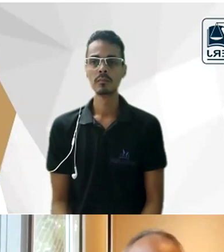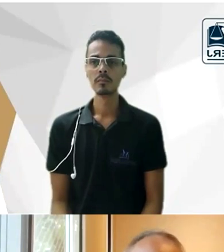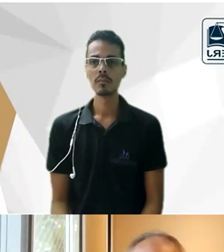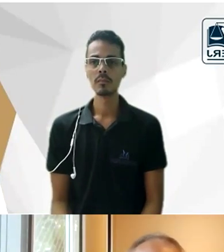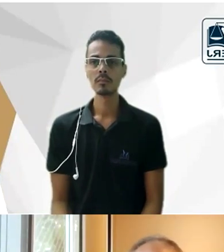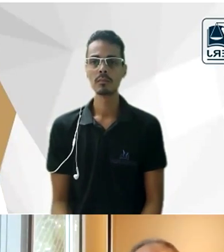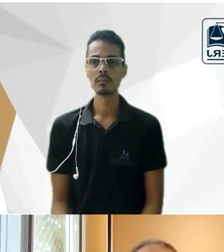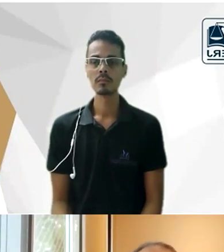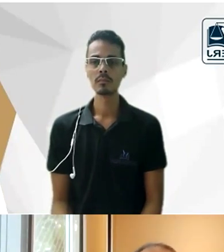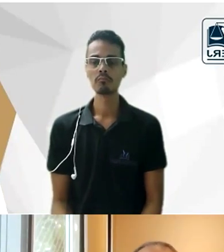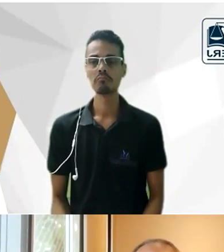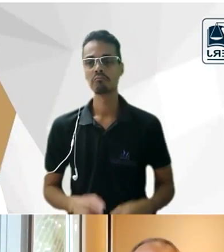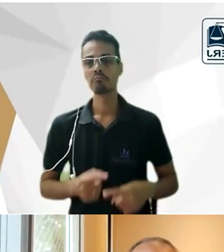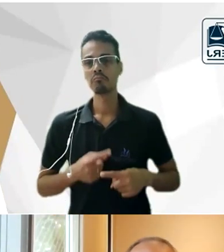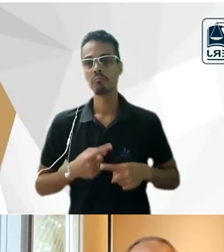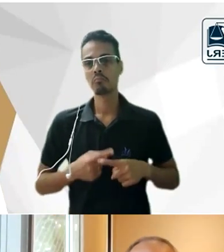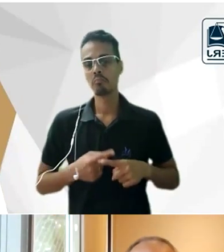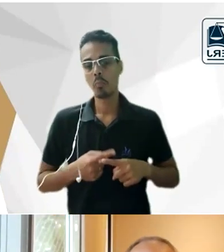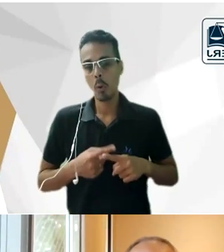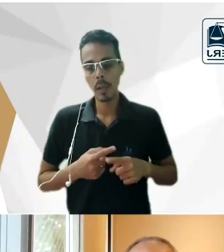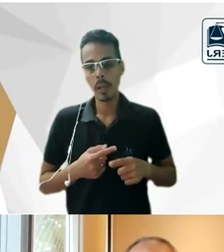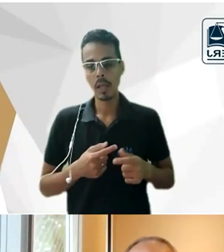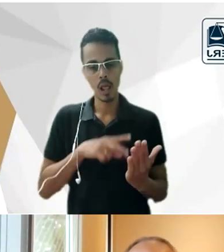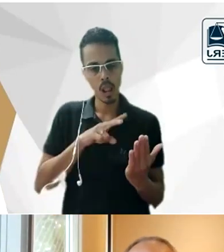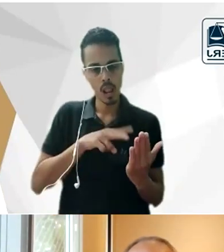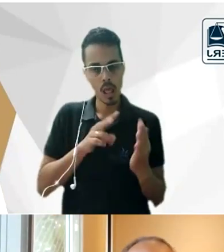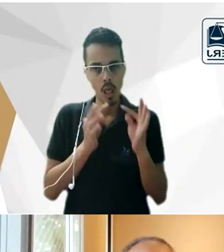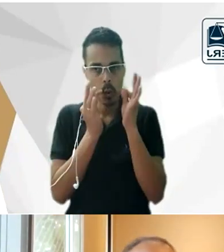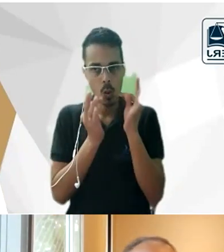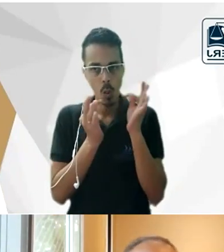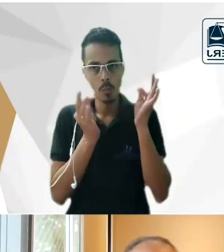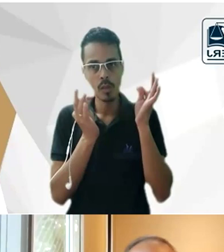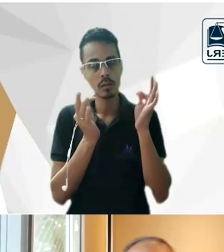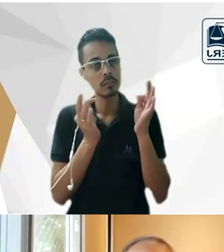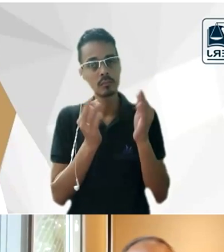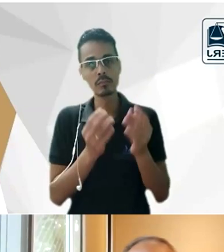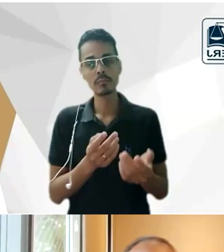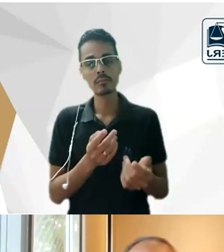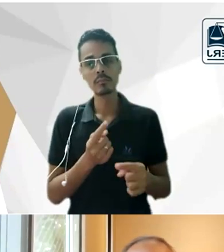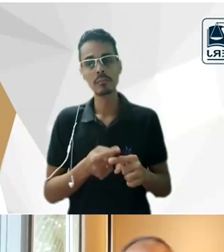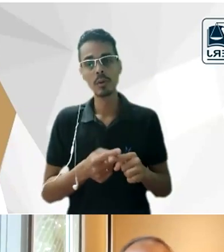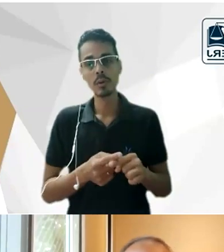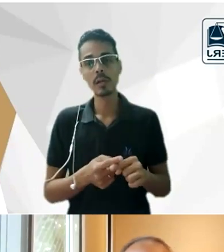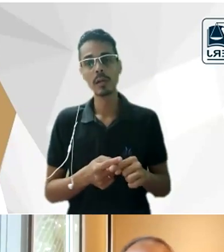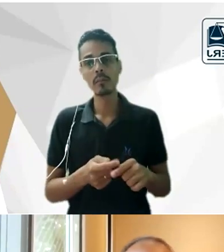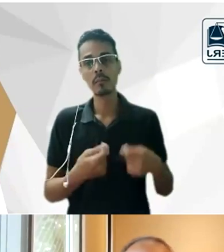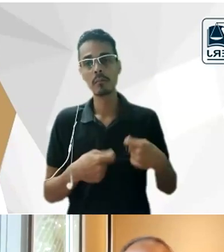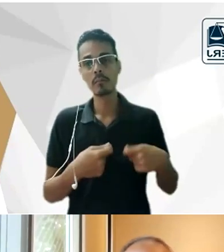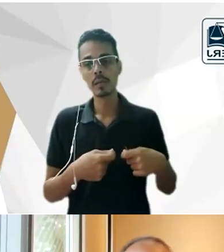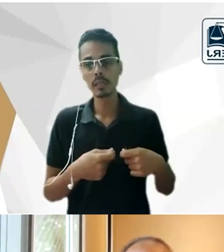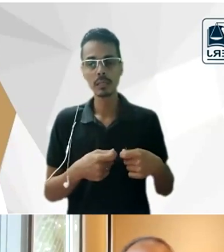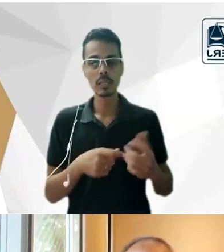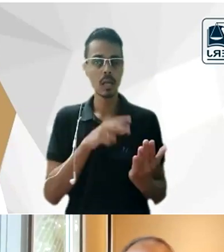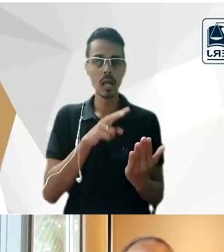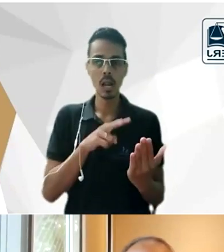por que devemos ler Tobias pela mesma maneira que devemos ler os clássicos digamos assim fundantes de qualquer pensamento